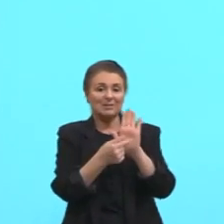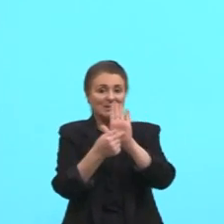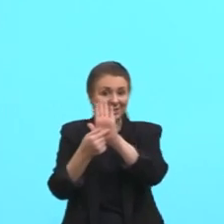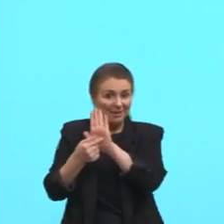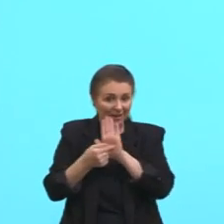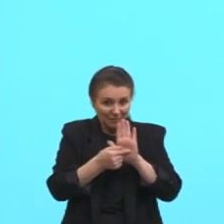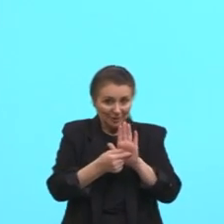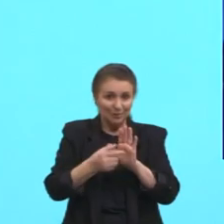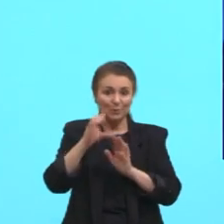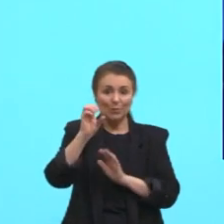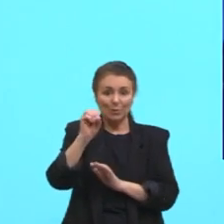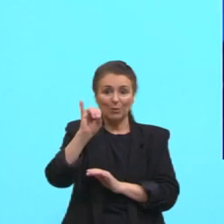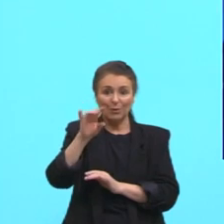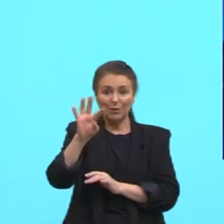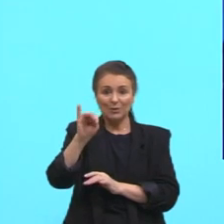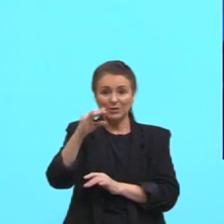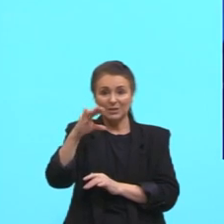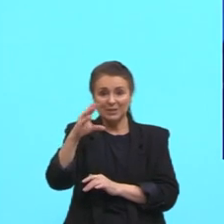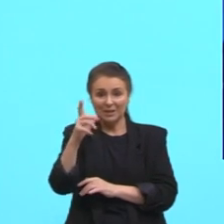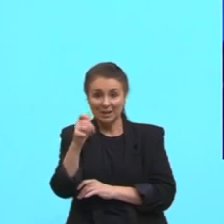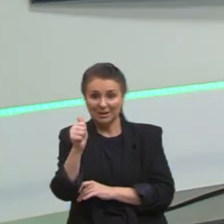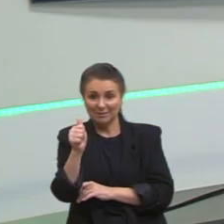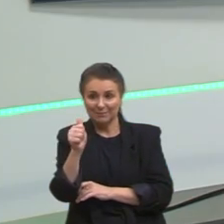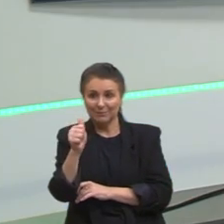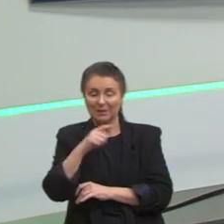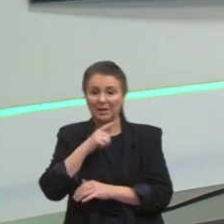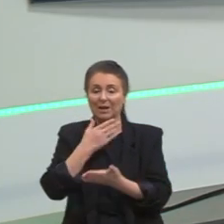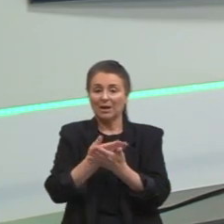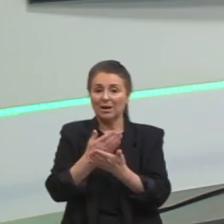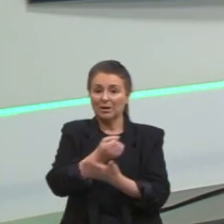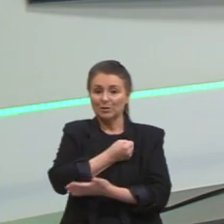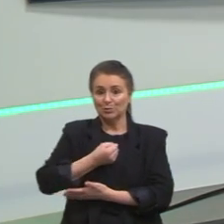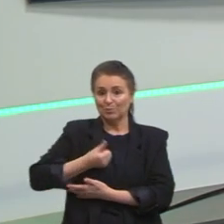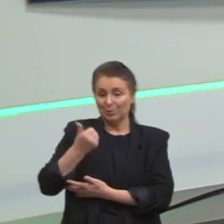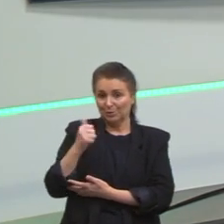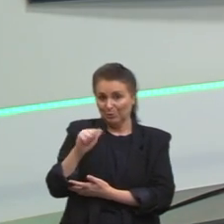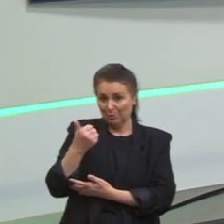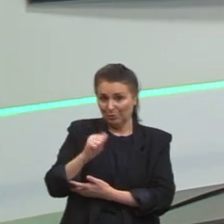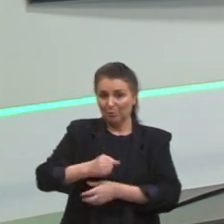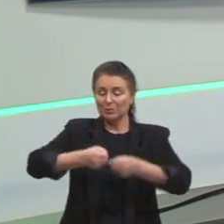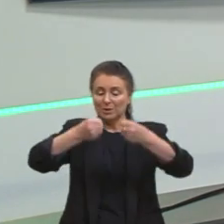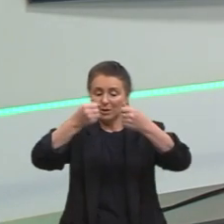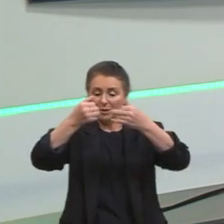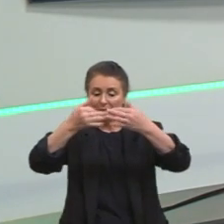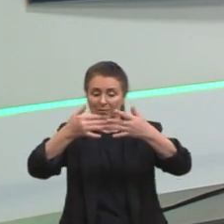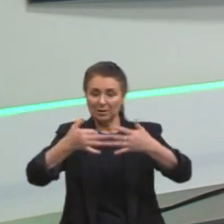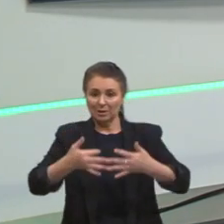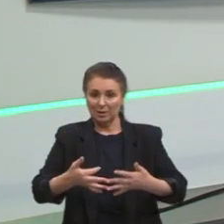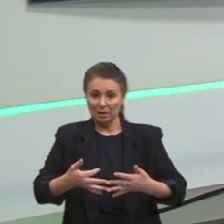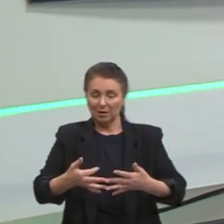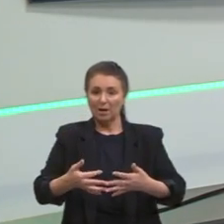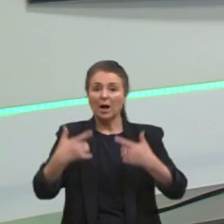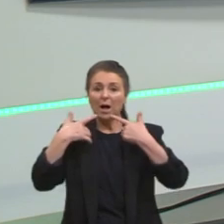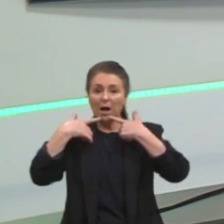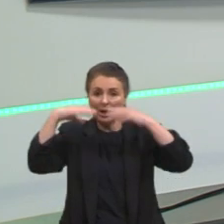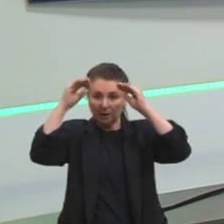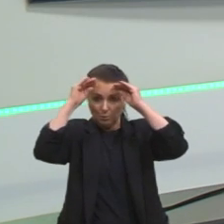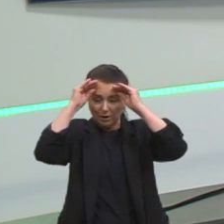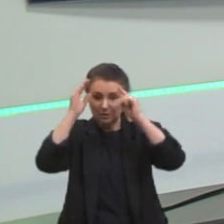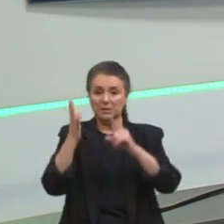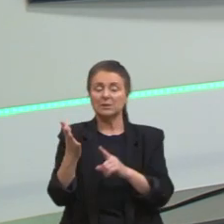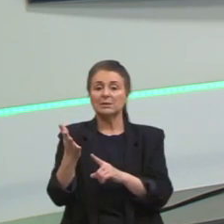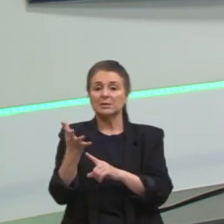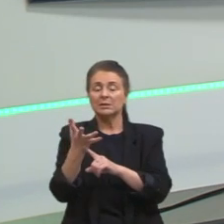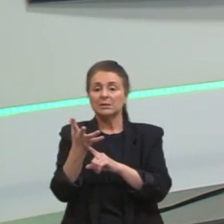Oiticica. A nossa aula de número 11, gente, ela falou sobre as linguagens da arte